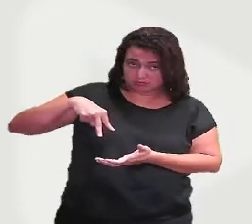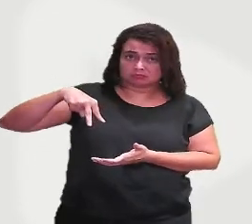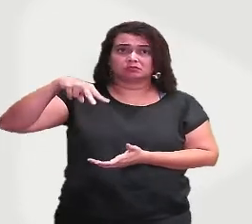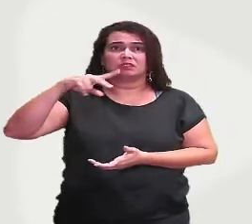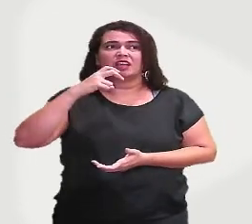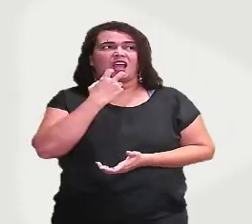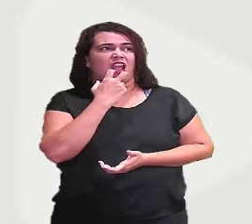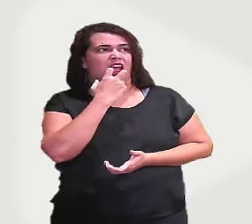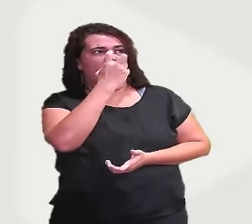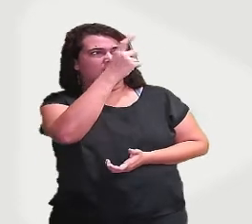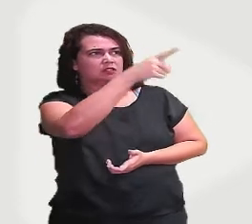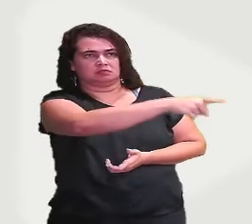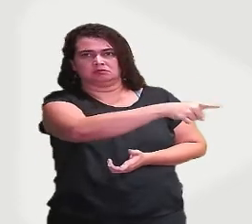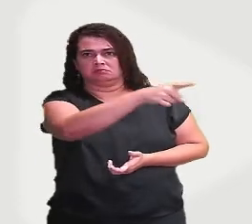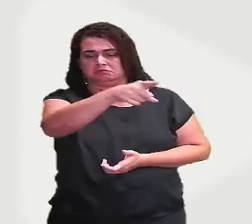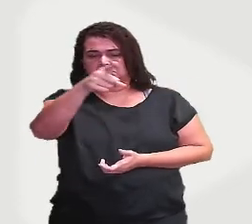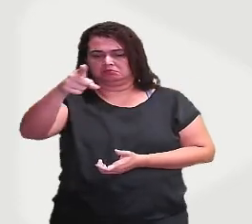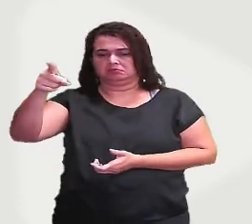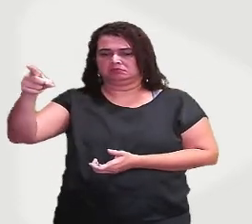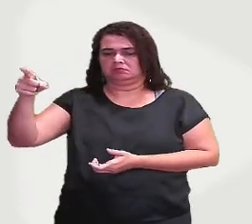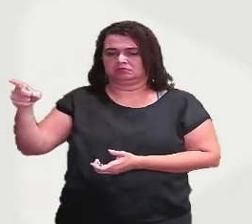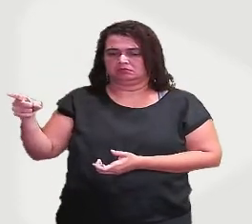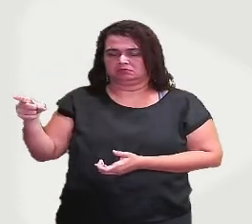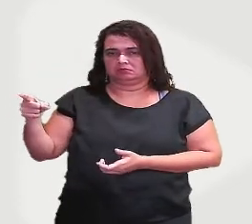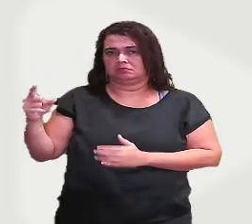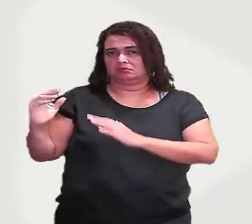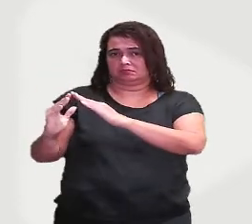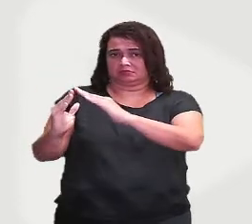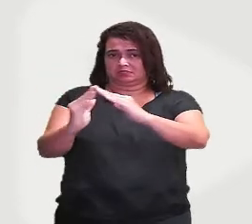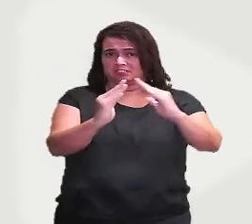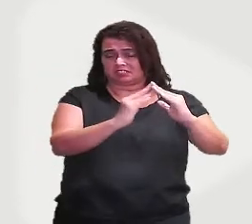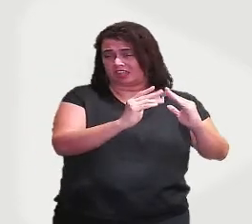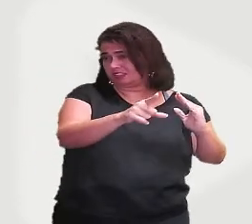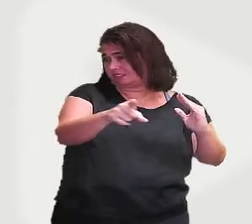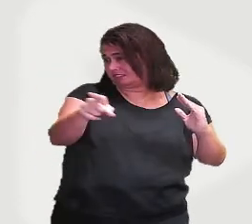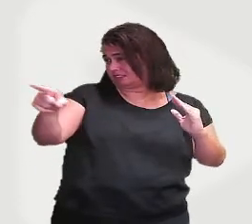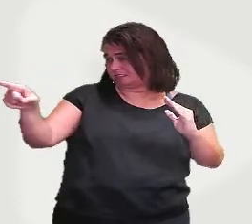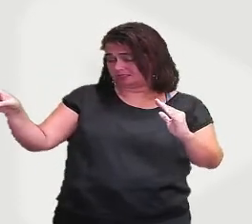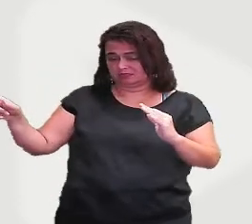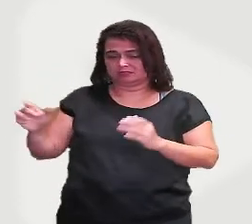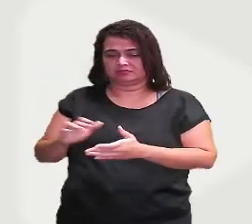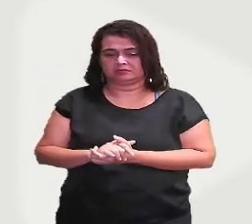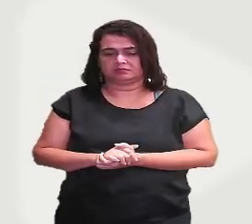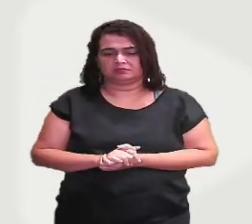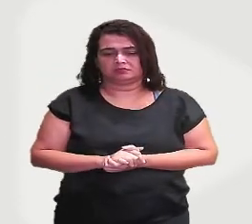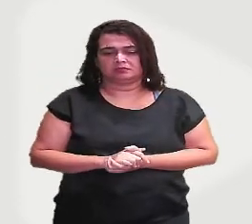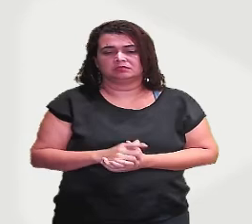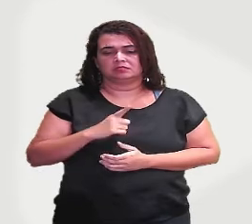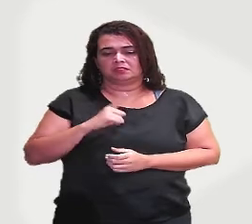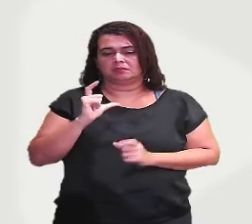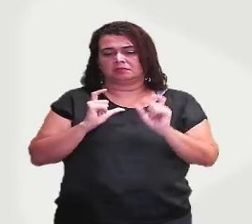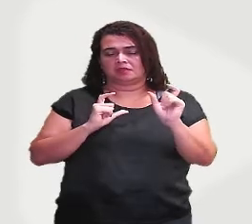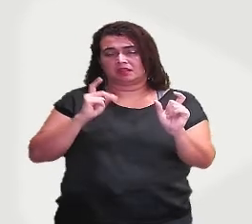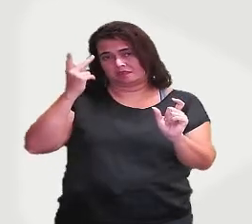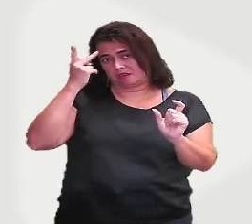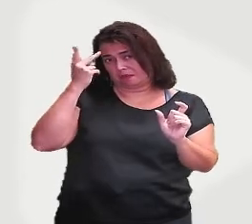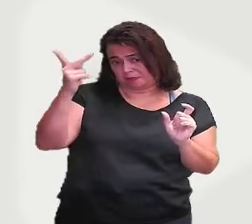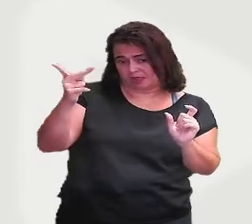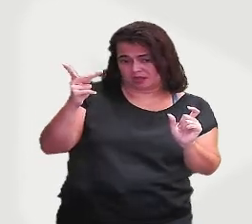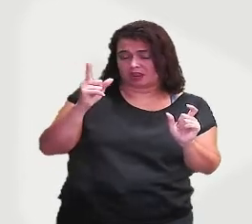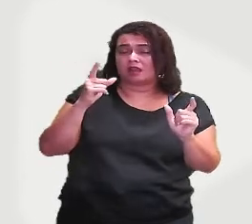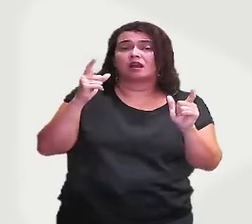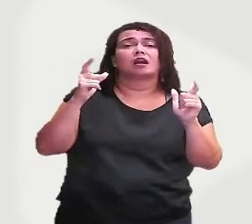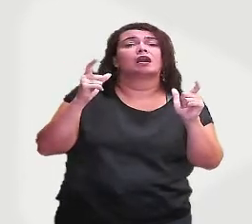vila, ainda de Aluísio Azevedo. Então, temos aqui a palavra para, que tá indicando o quê, Uma direção, né? Ele